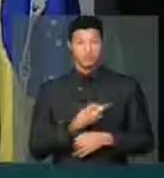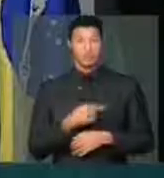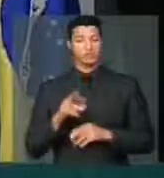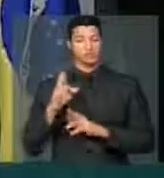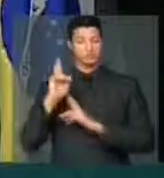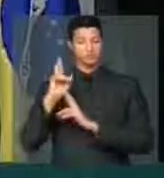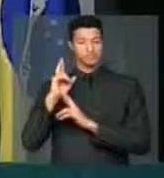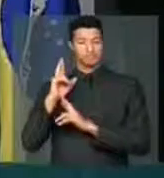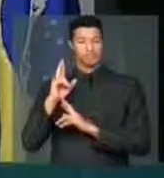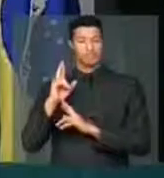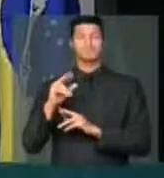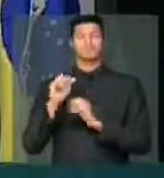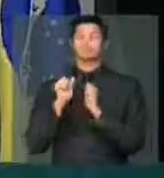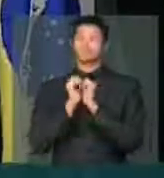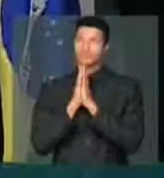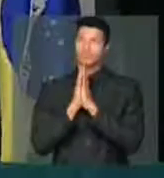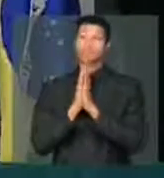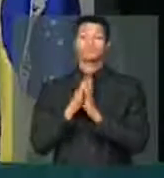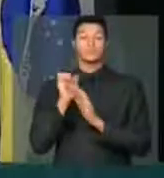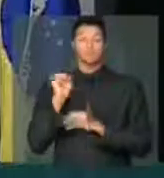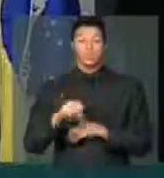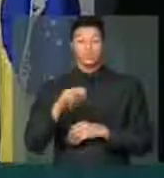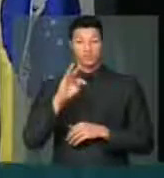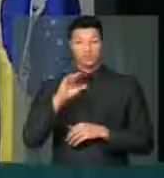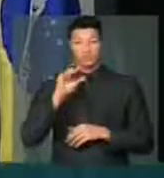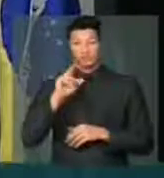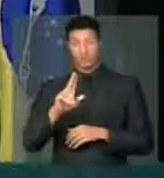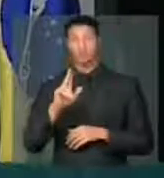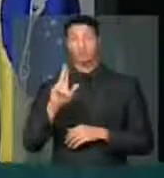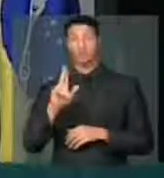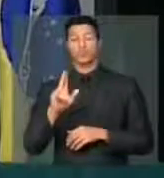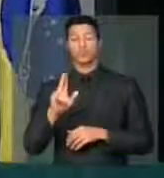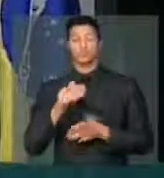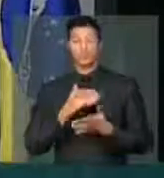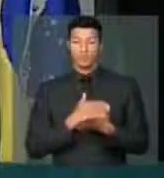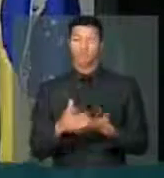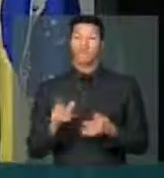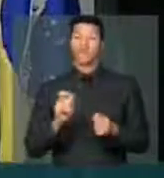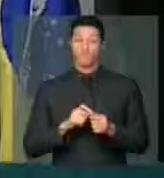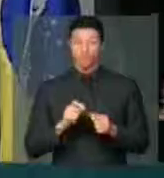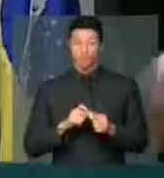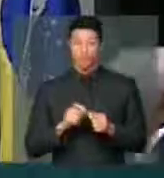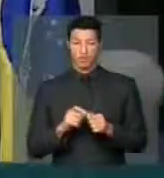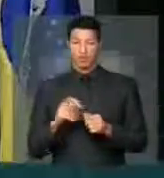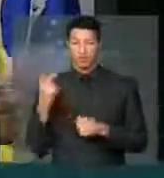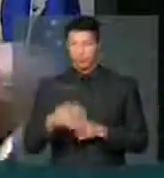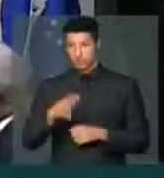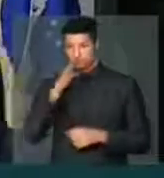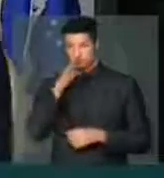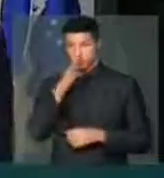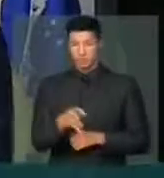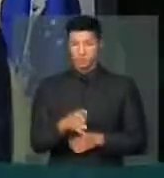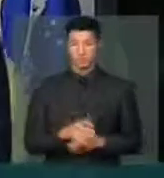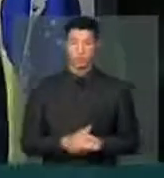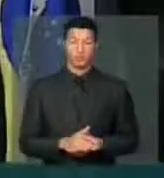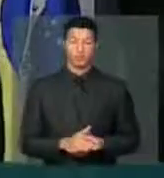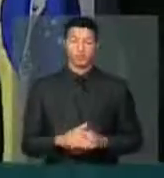esperamos, esperamos sim, que o Tribunal de Contas da União faça o seu julgamento,